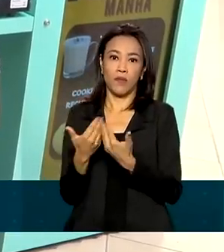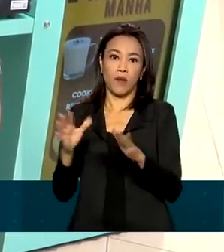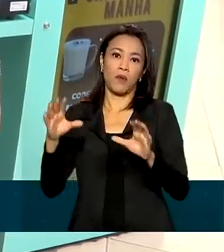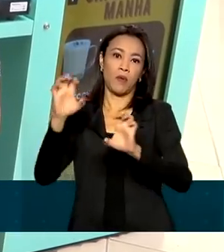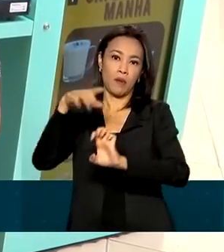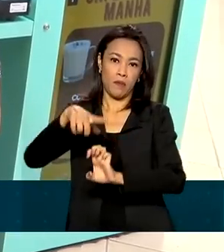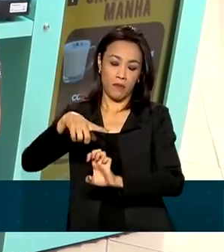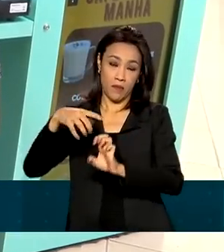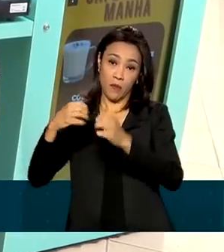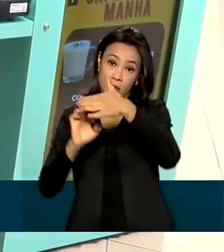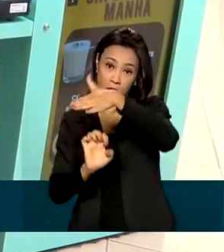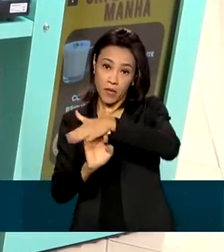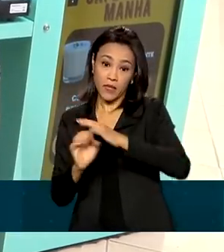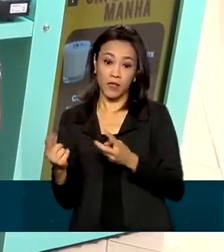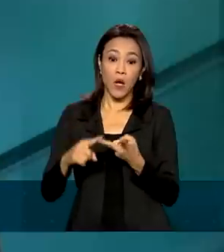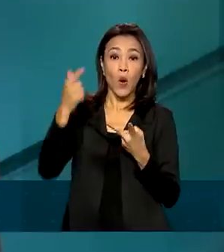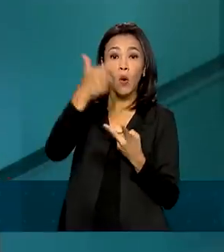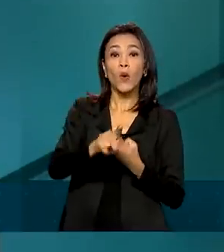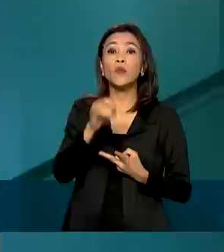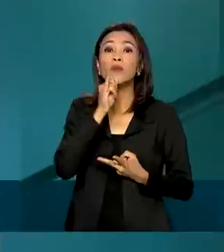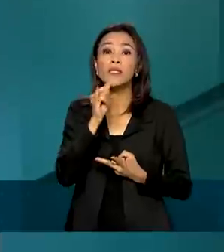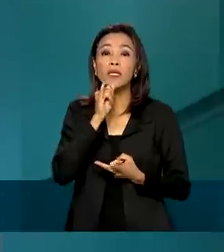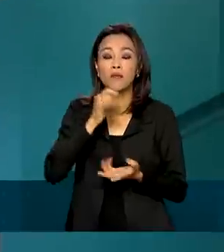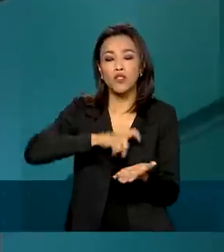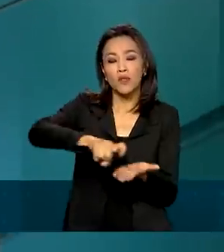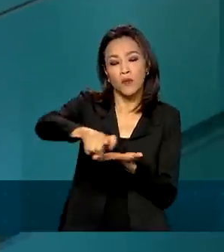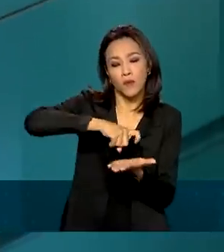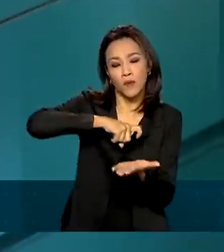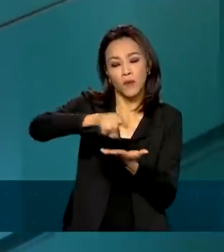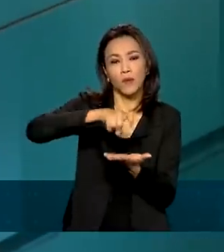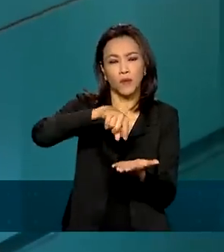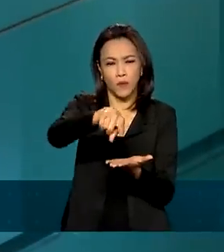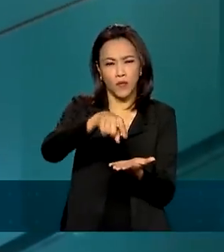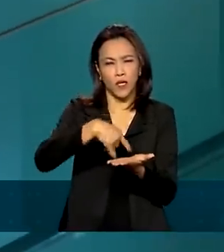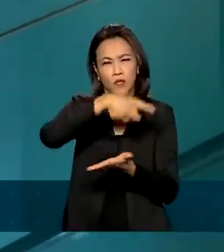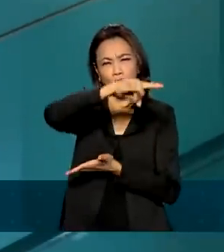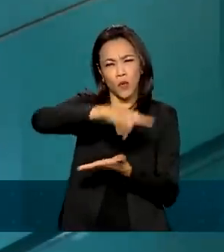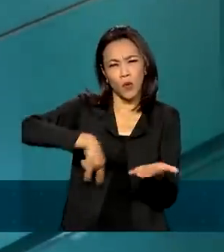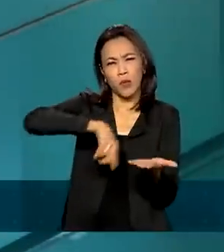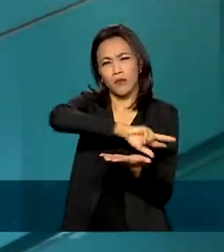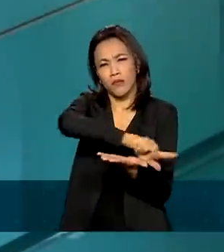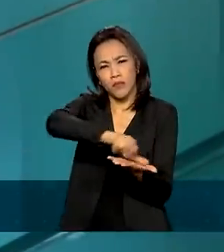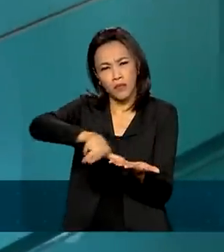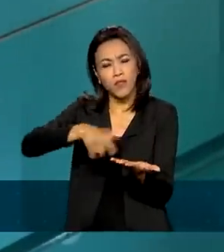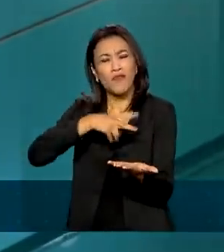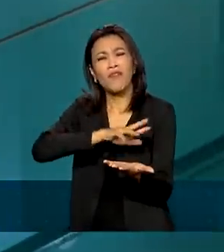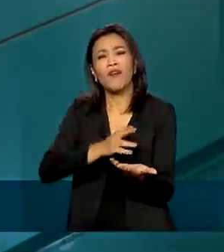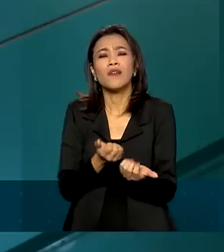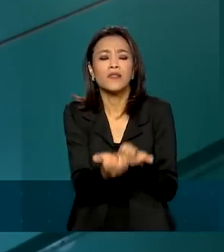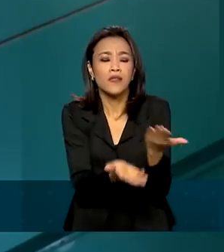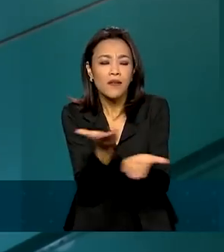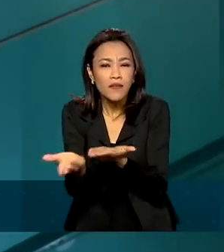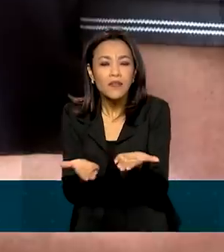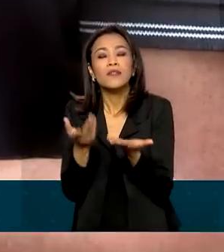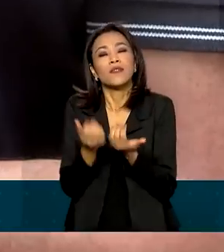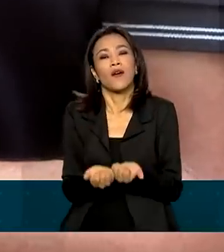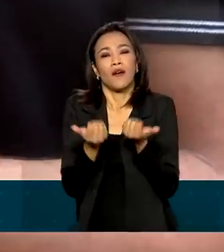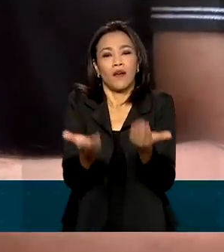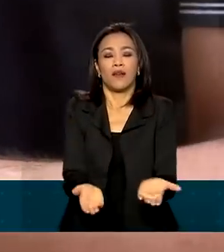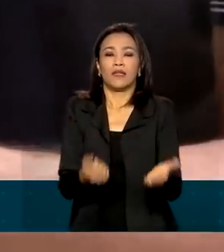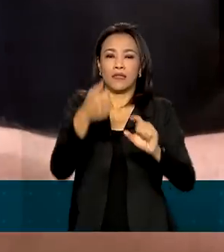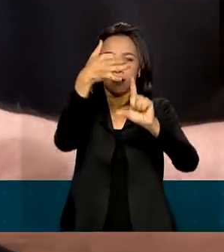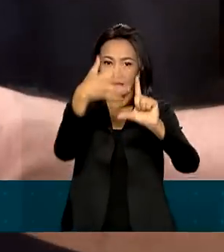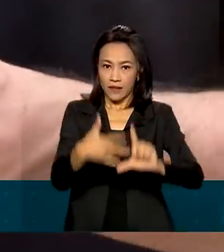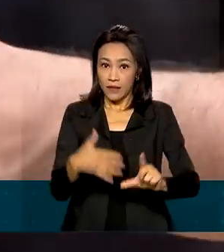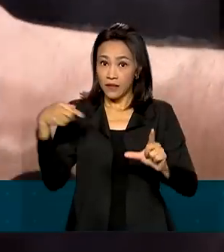exemplo é a digitalização. São quase 5 mil serviços federais oferecidos também pela internet, o que